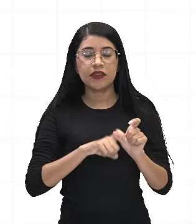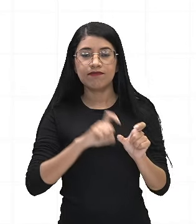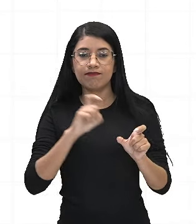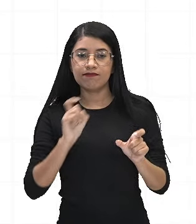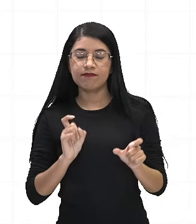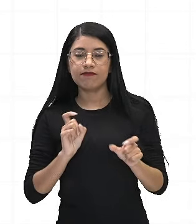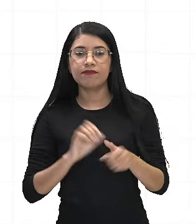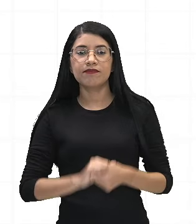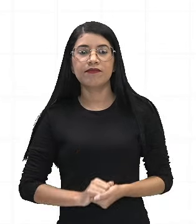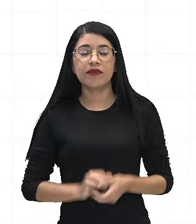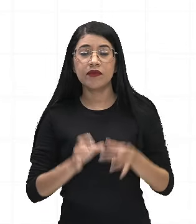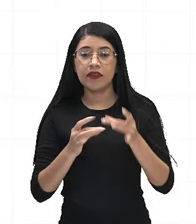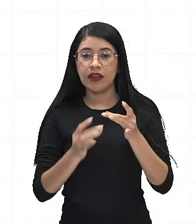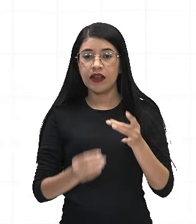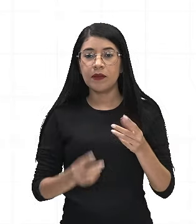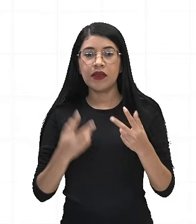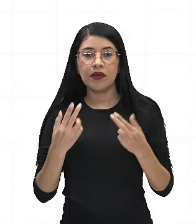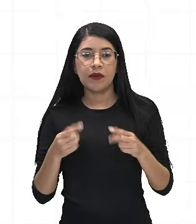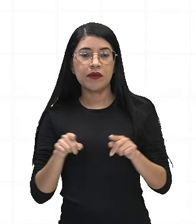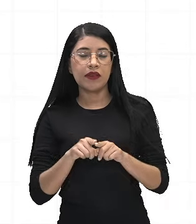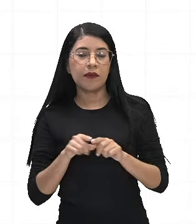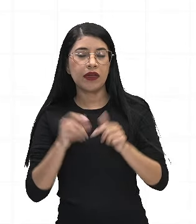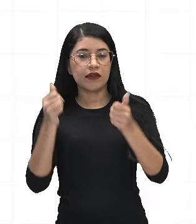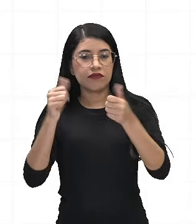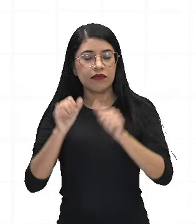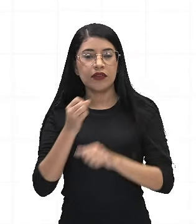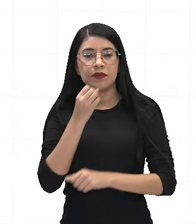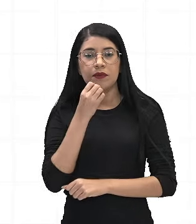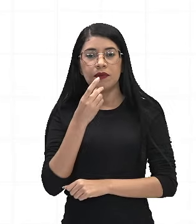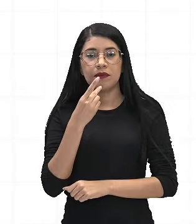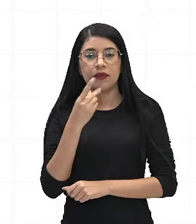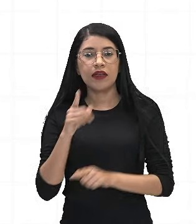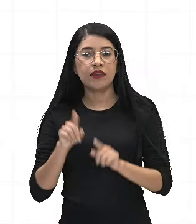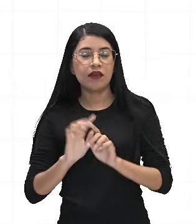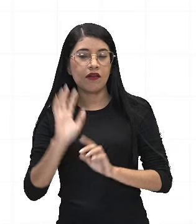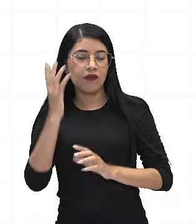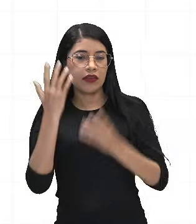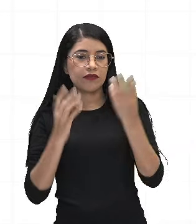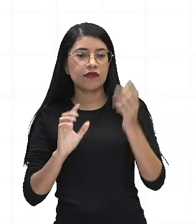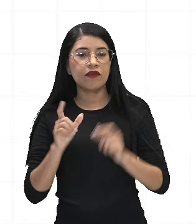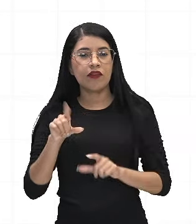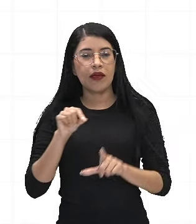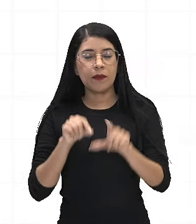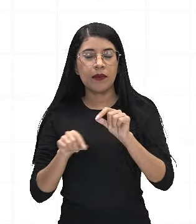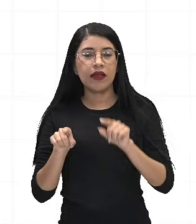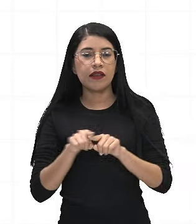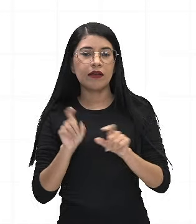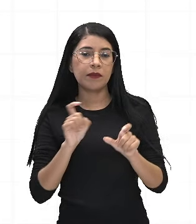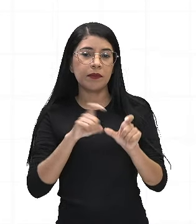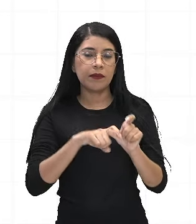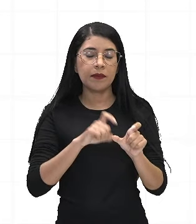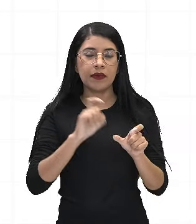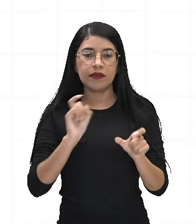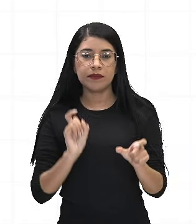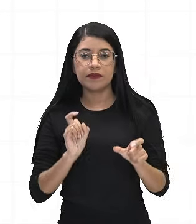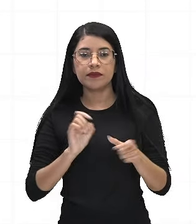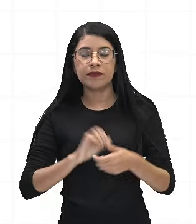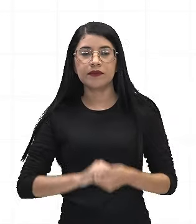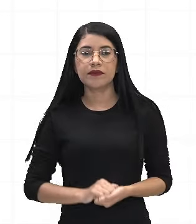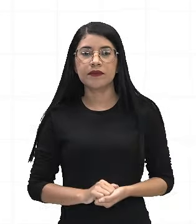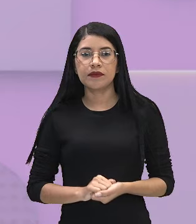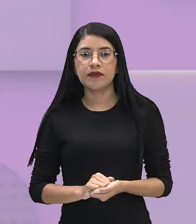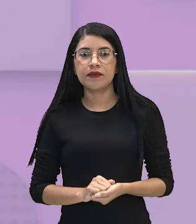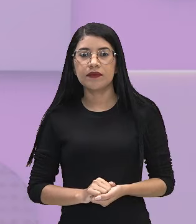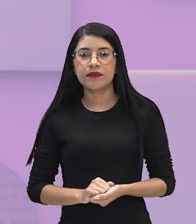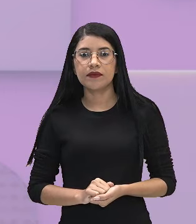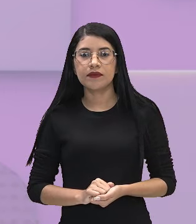Independentes. Detalhamento, Análise de Probabilidade de Eventos Aleatórios, Eventos Dependentes e Independentes.